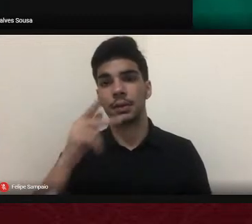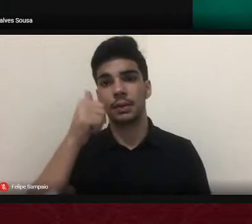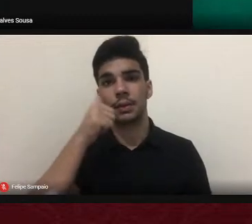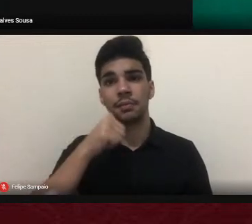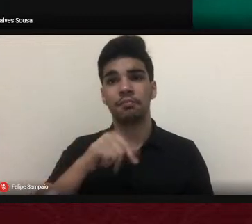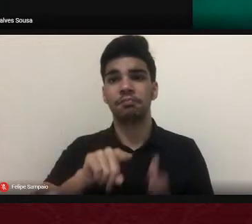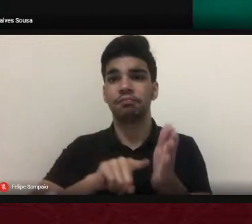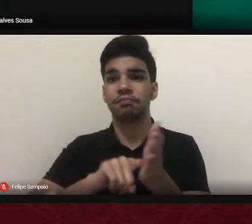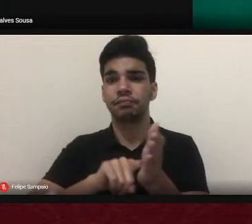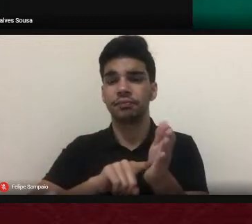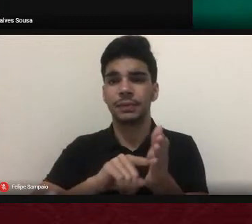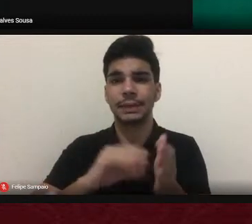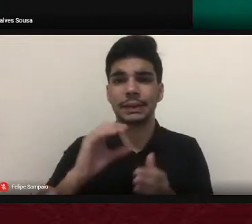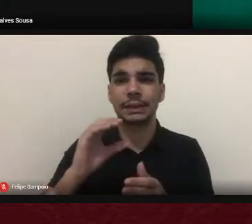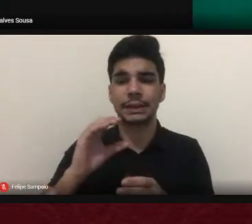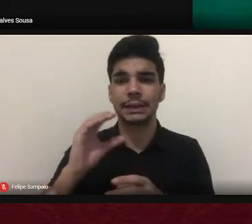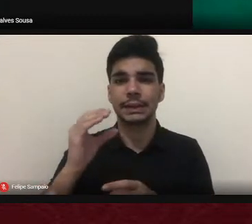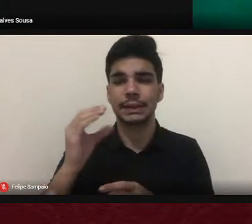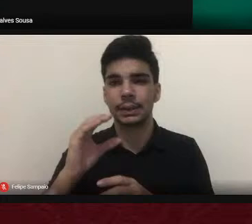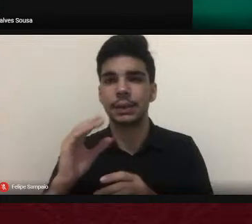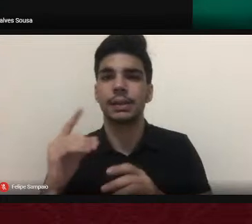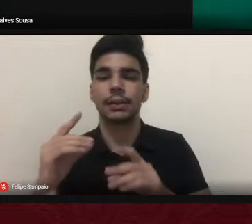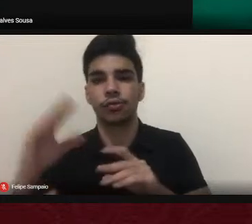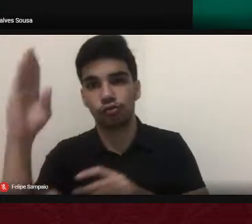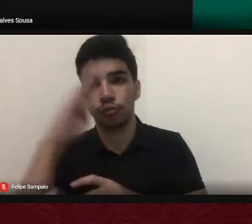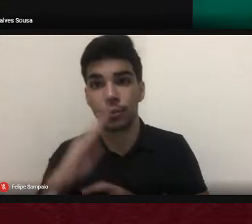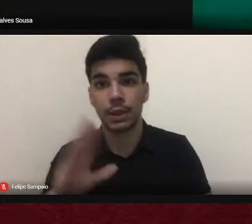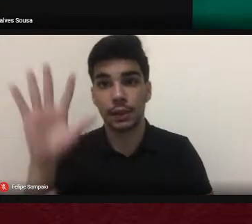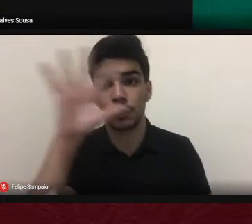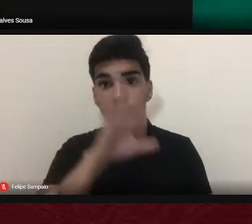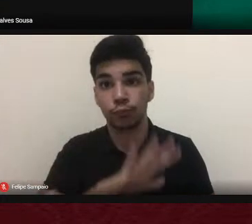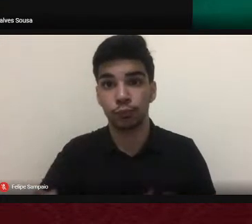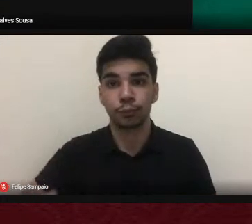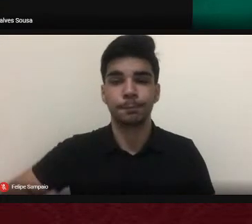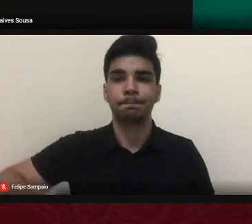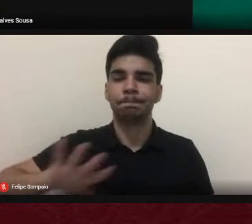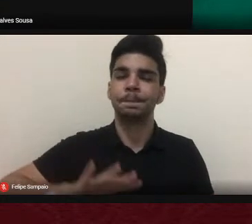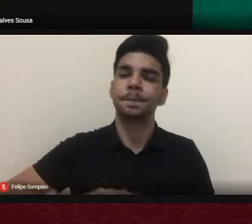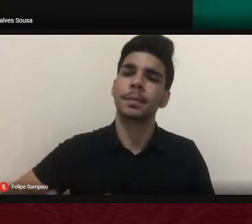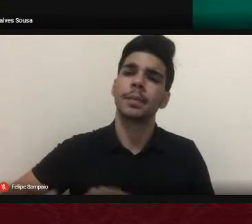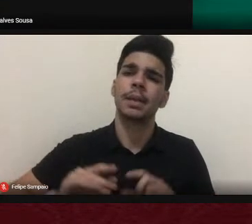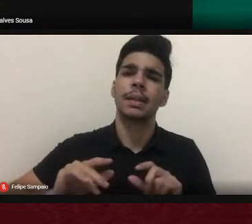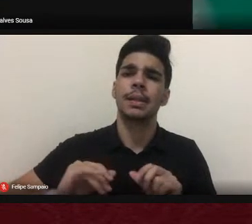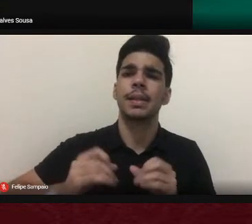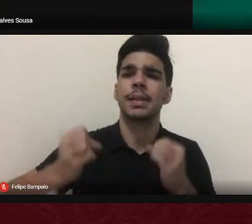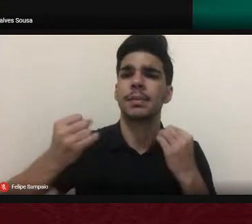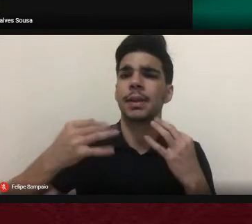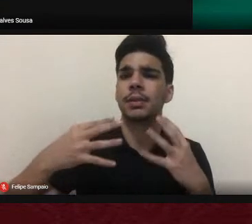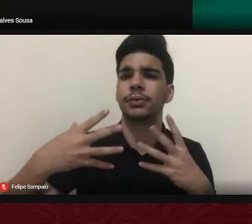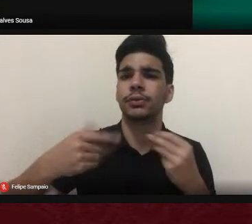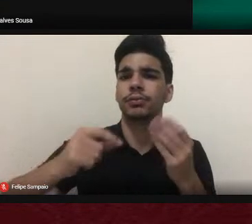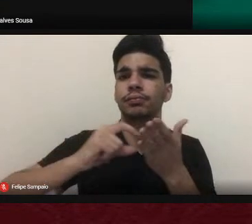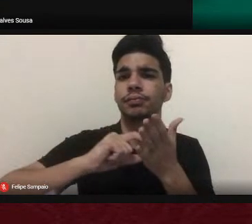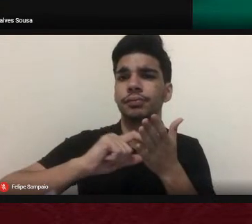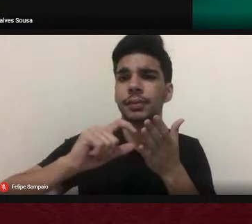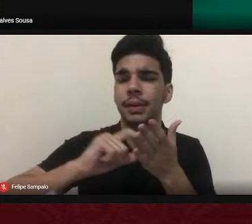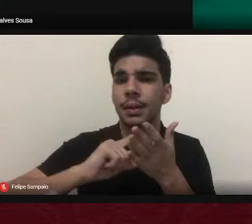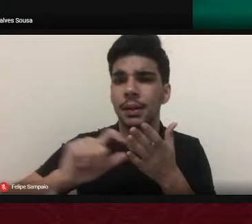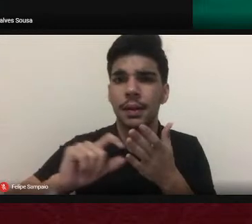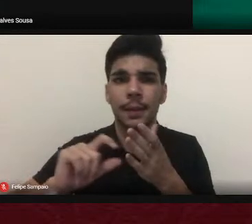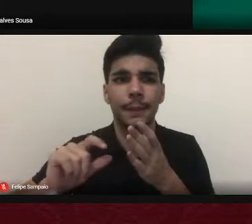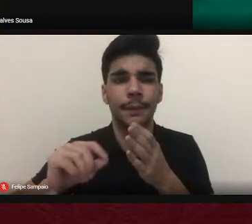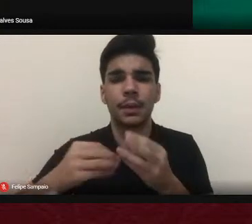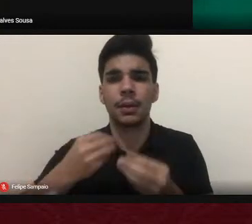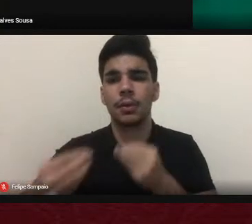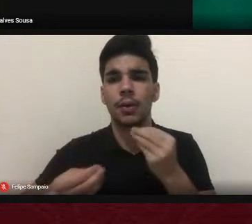que muito enriquece a obra e que traz todo o amparato no prefácio sobre como o trabalho dos impressos como